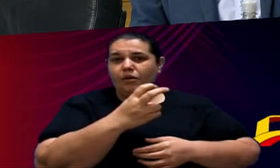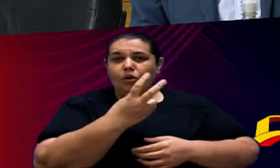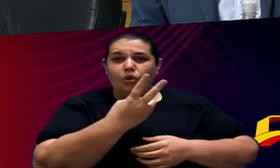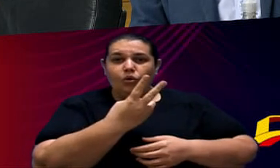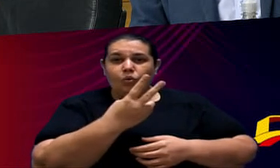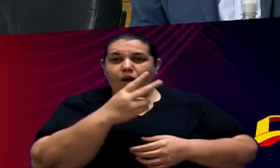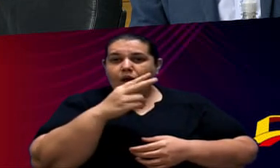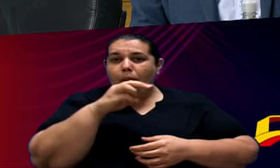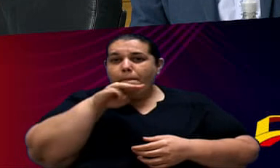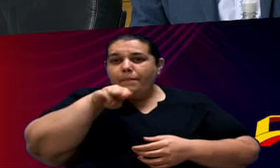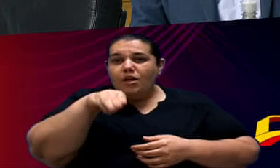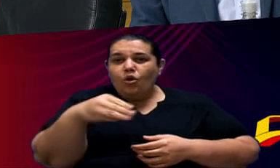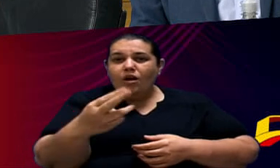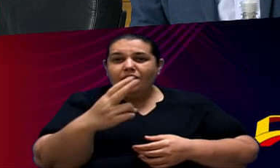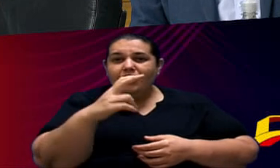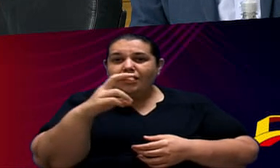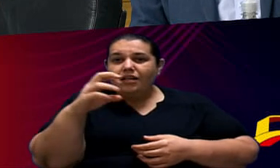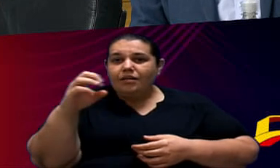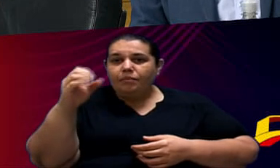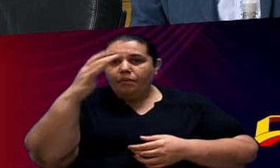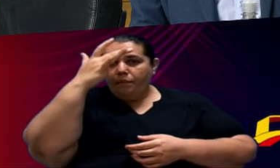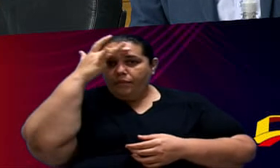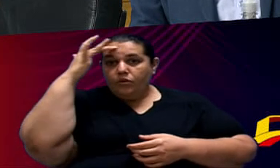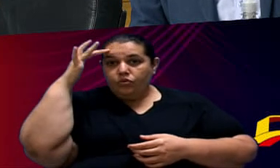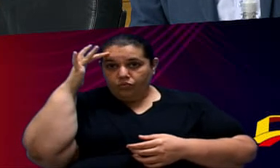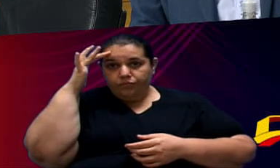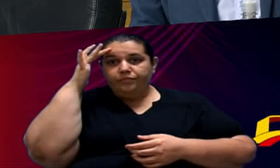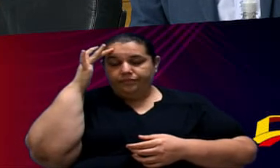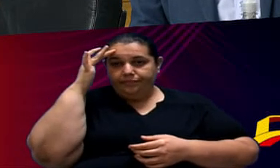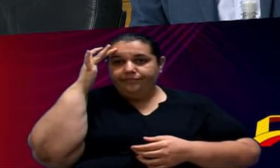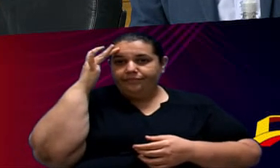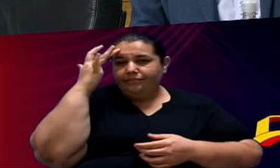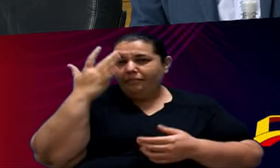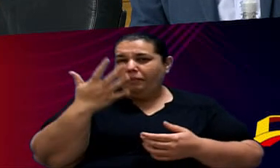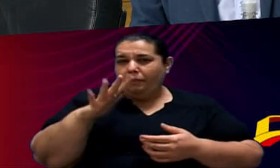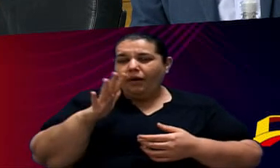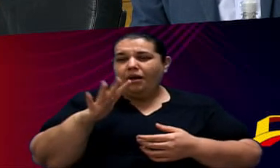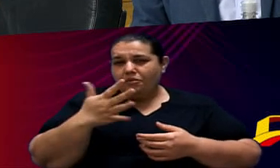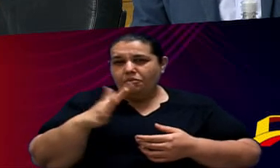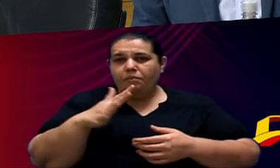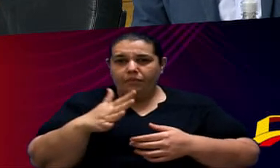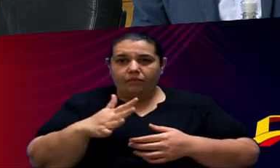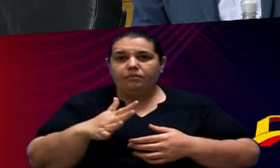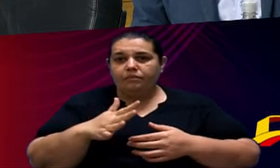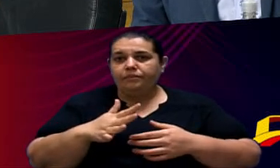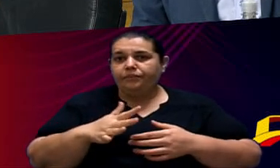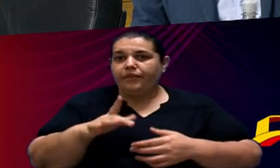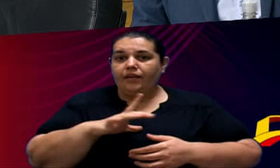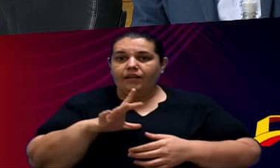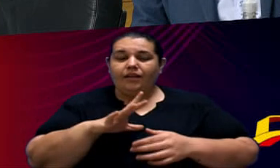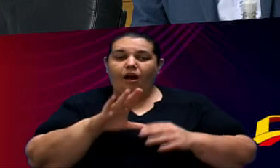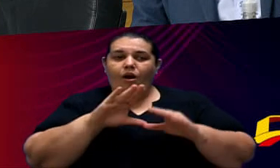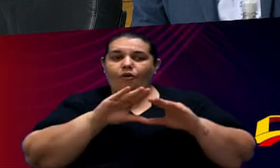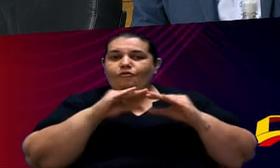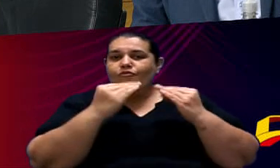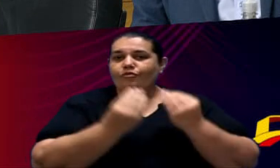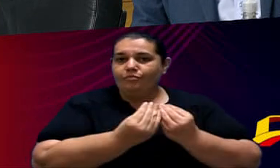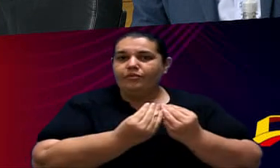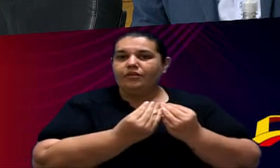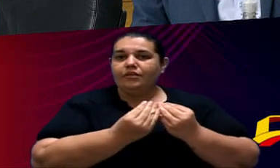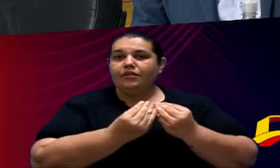2 milhões E 500 mil Pessoas Basicamente Que seriam Afetadas